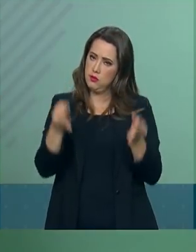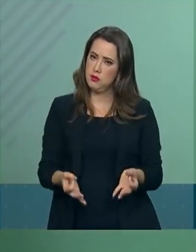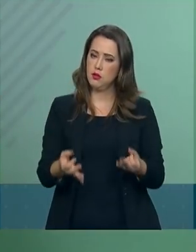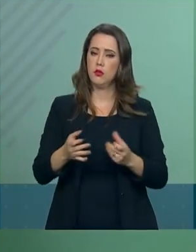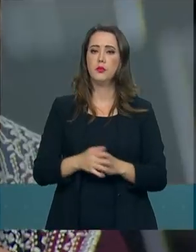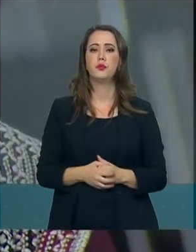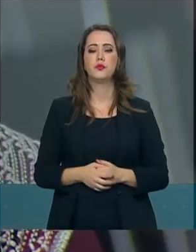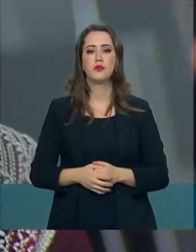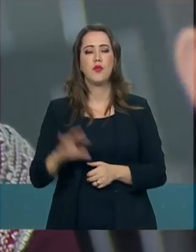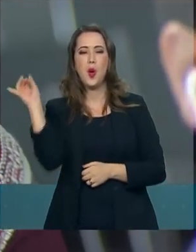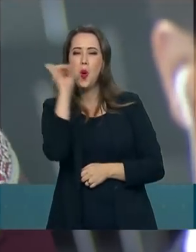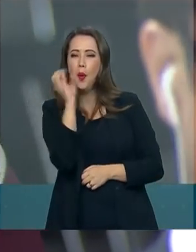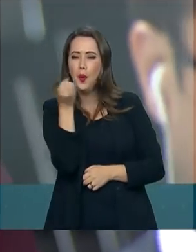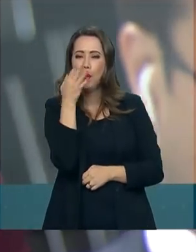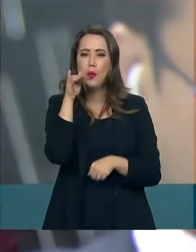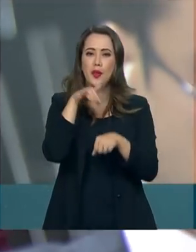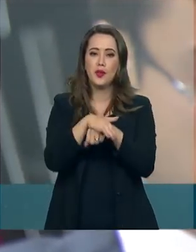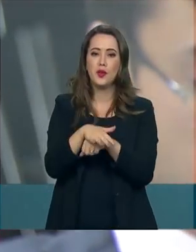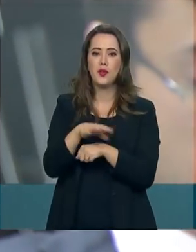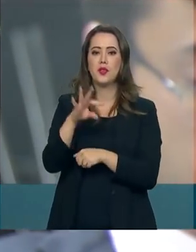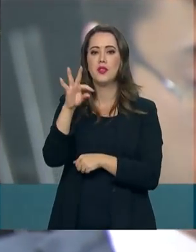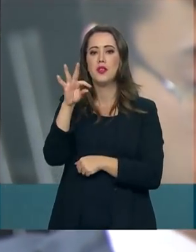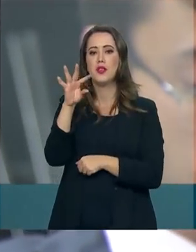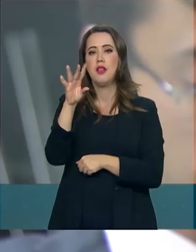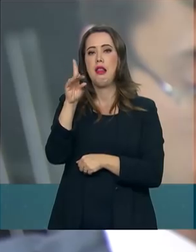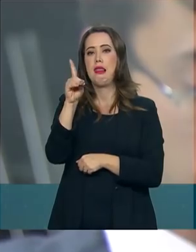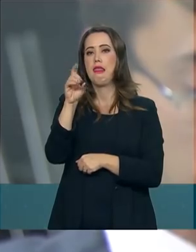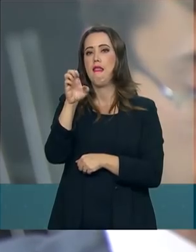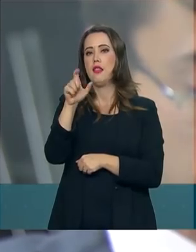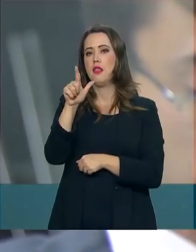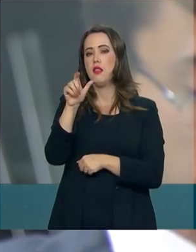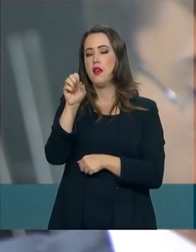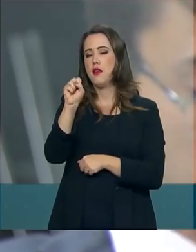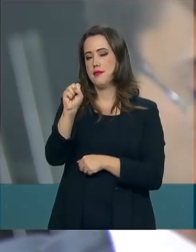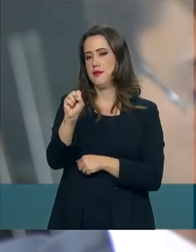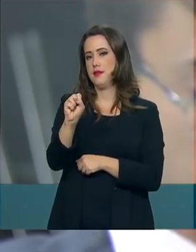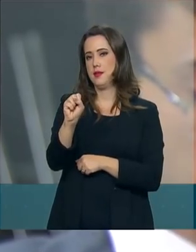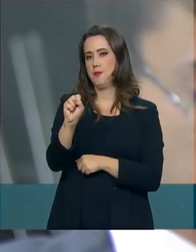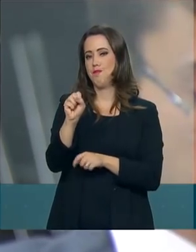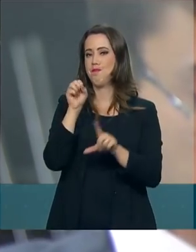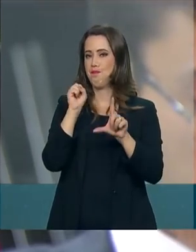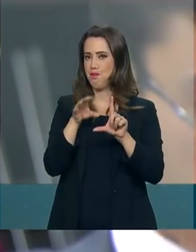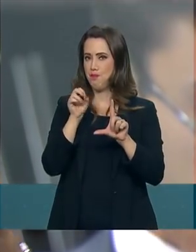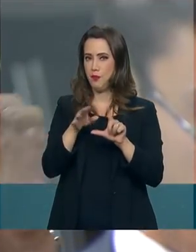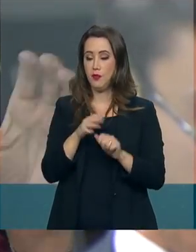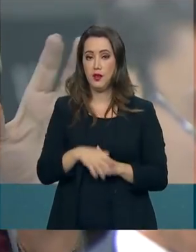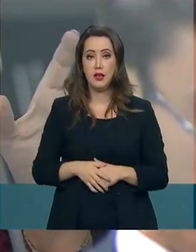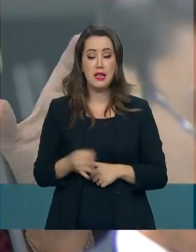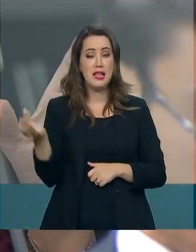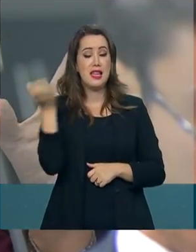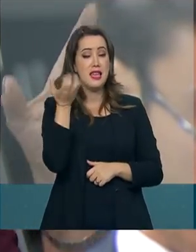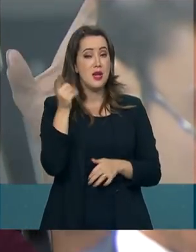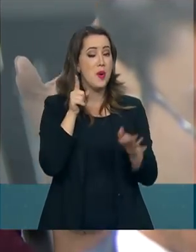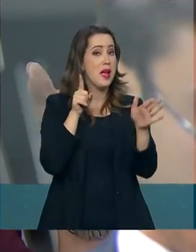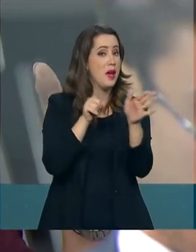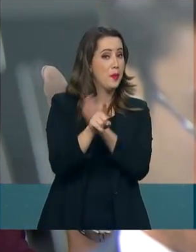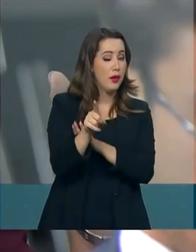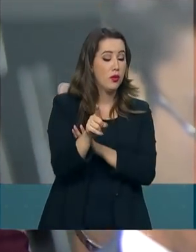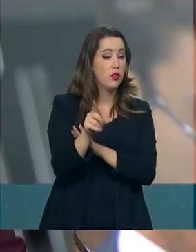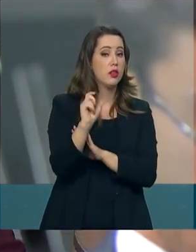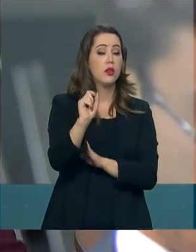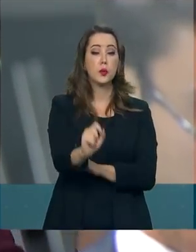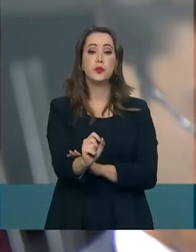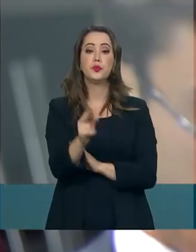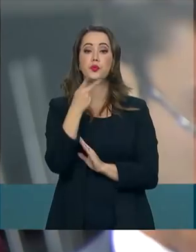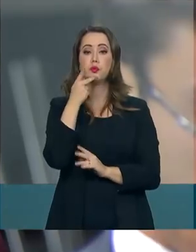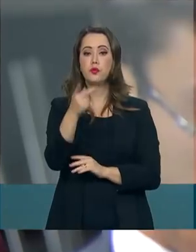Boa noite, porta-voz Delis Ortiz. Tudo bem, Delis? Eu queria perguntar para o senhor a respeito